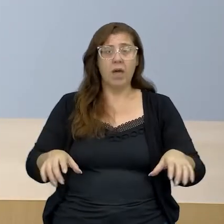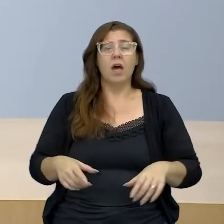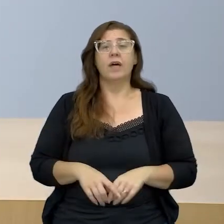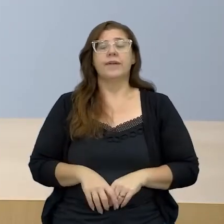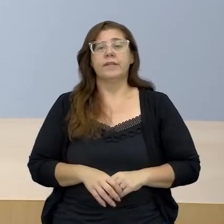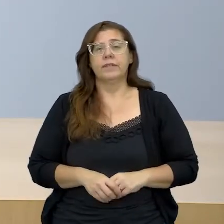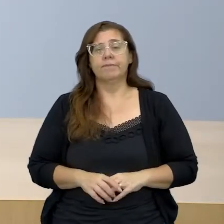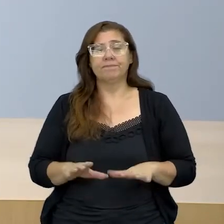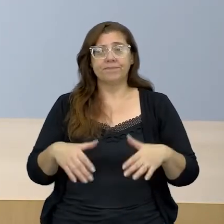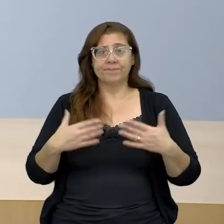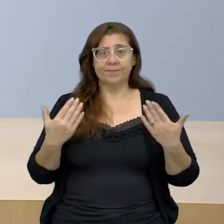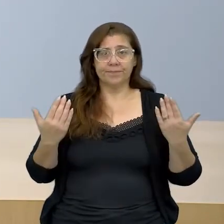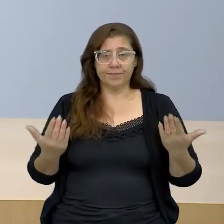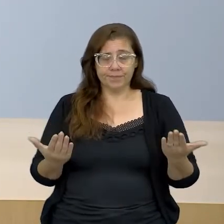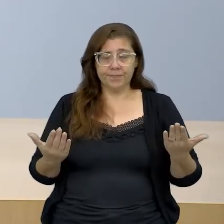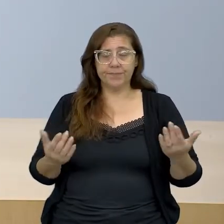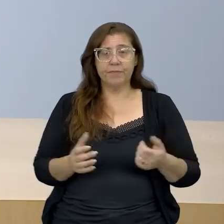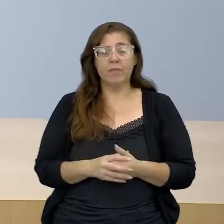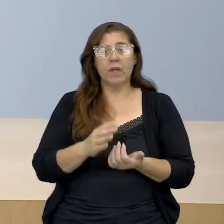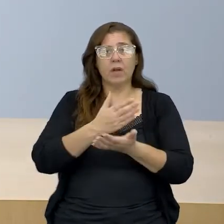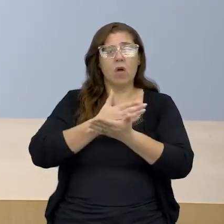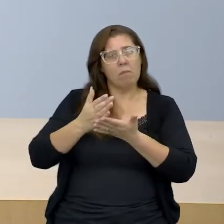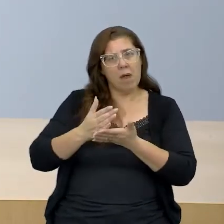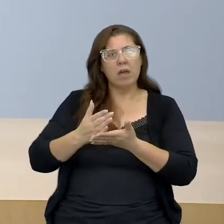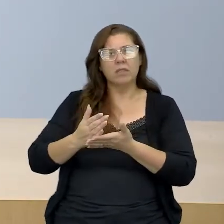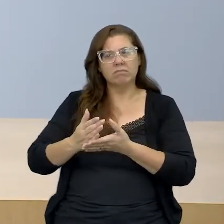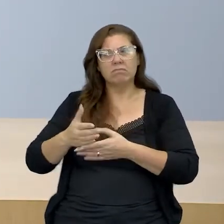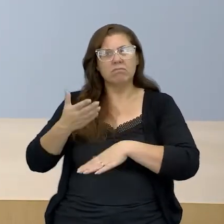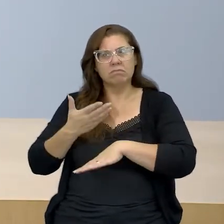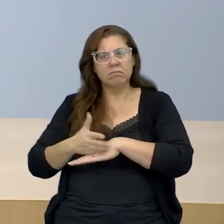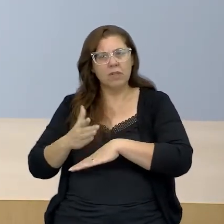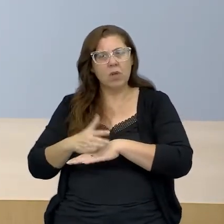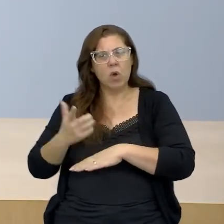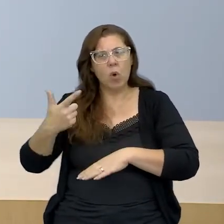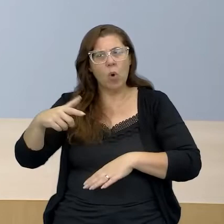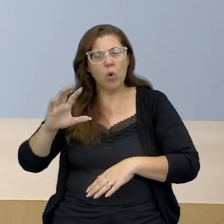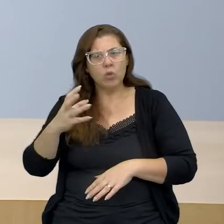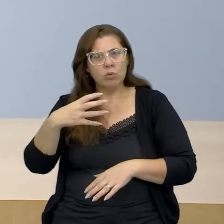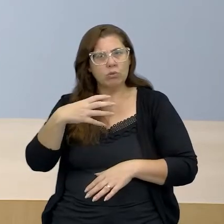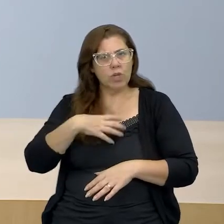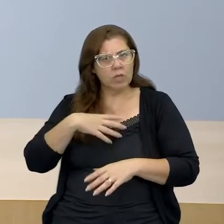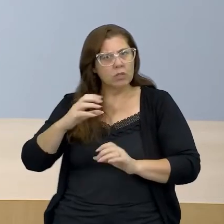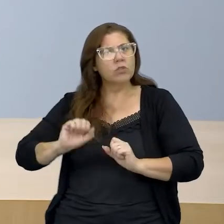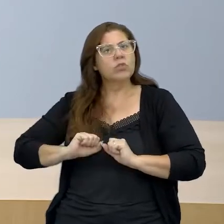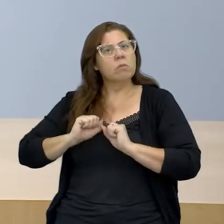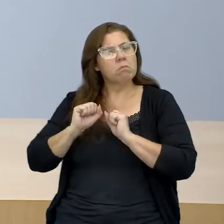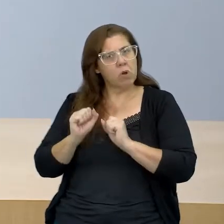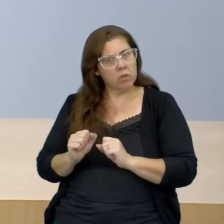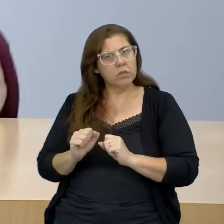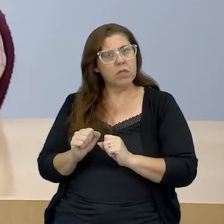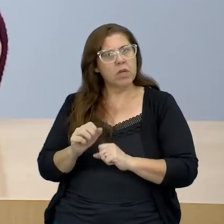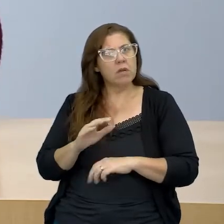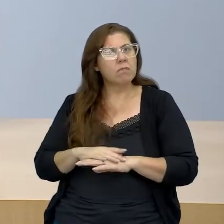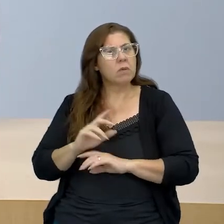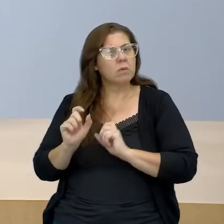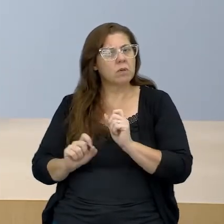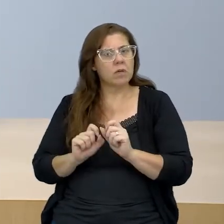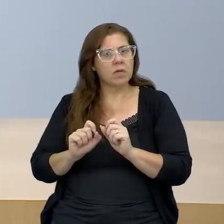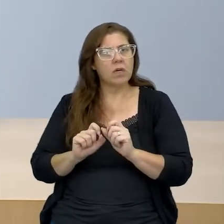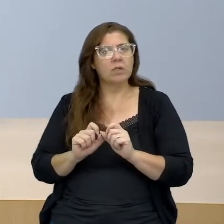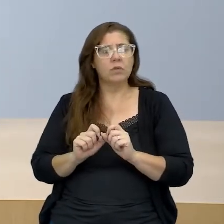segregadas. Então, começa-se a praticar uma outra forma de poder que consiste no